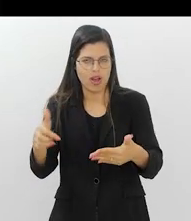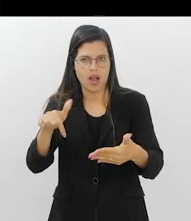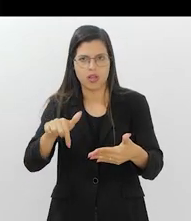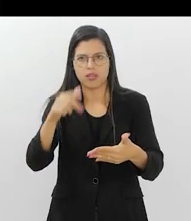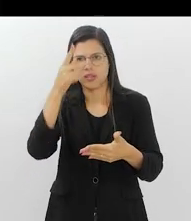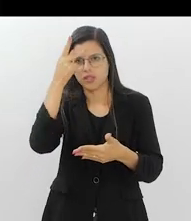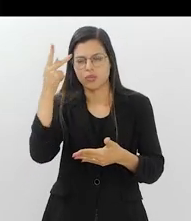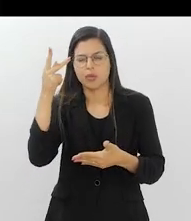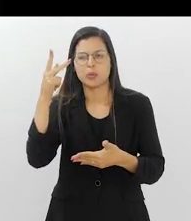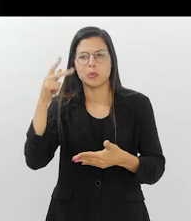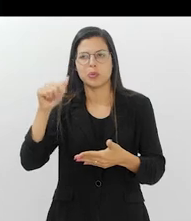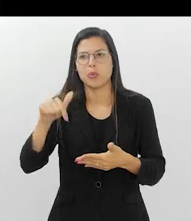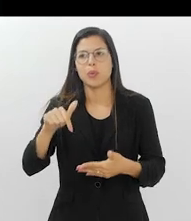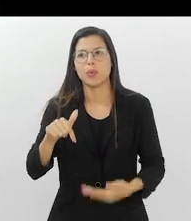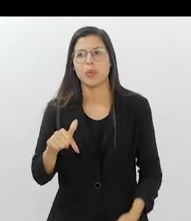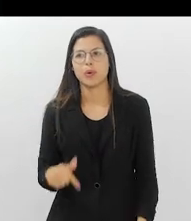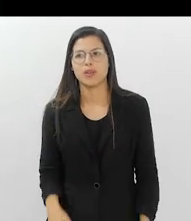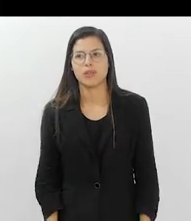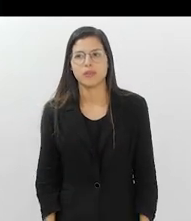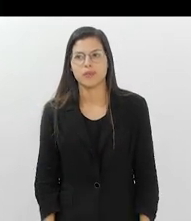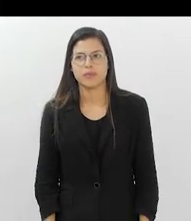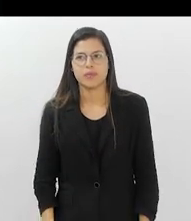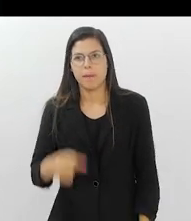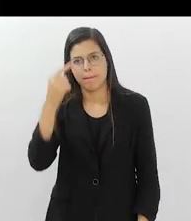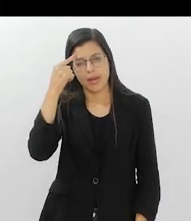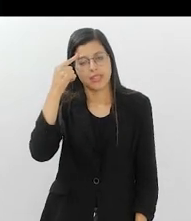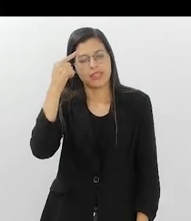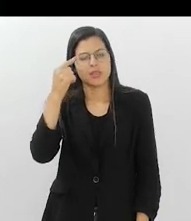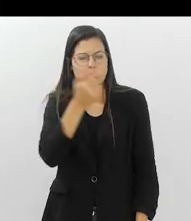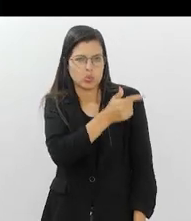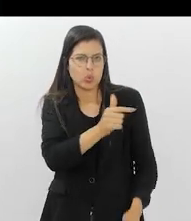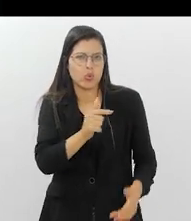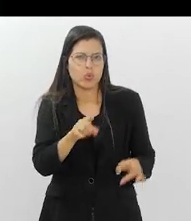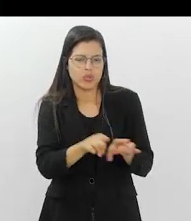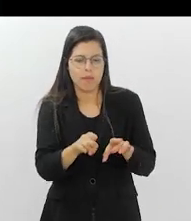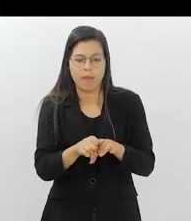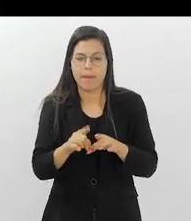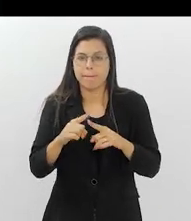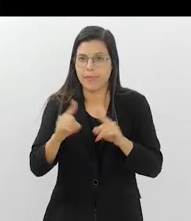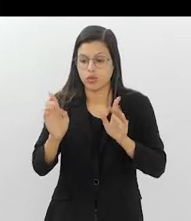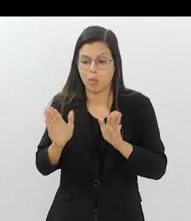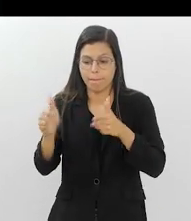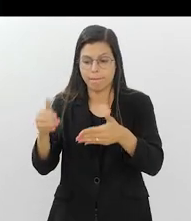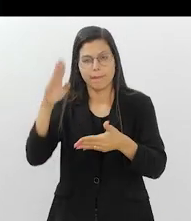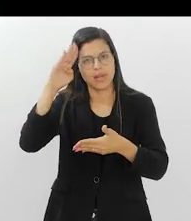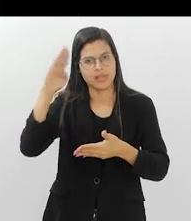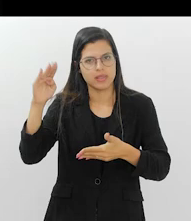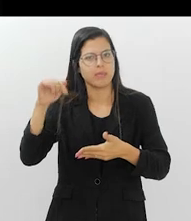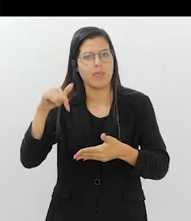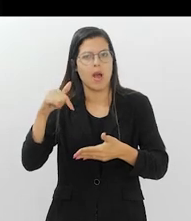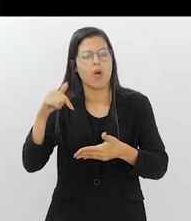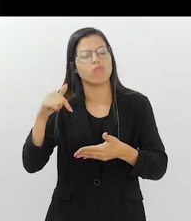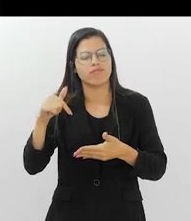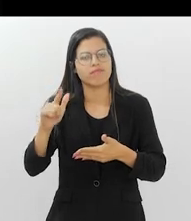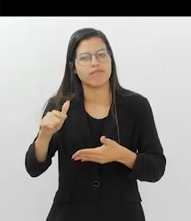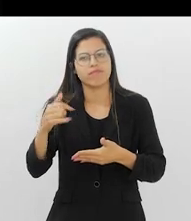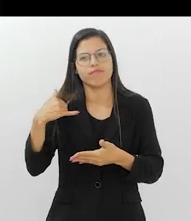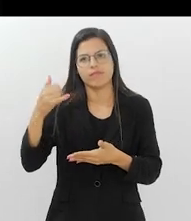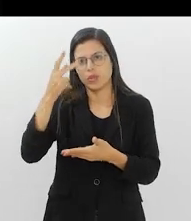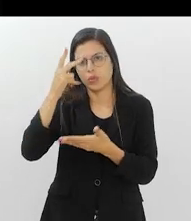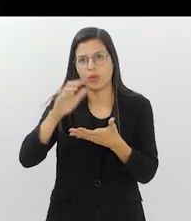pacientes aí, né? Tempo pensando nos outros também, mas é onde a gente consegue